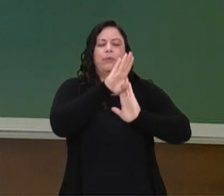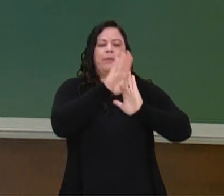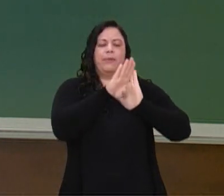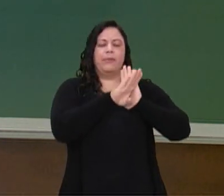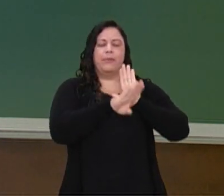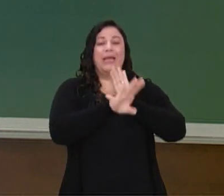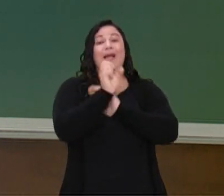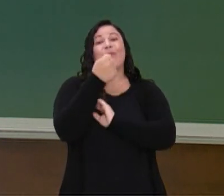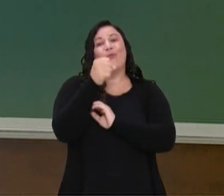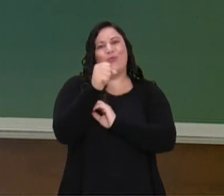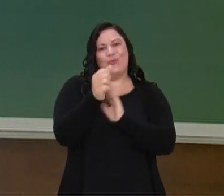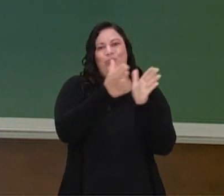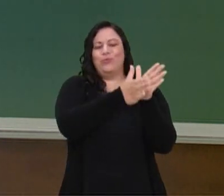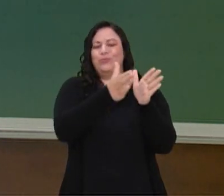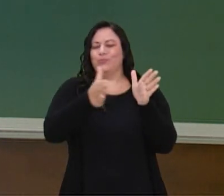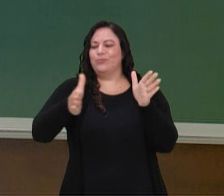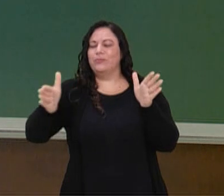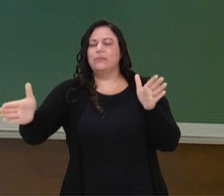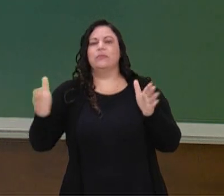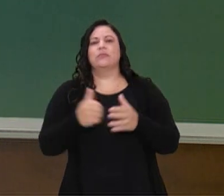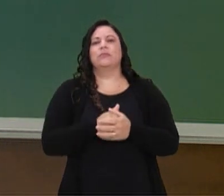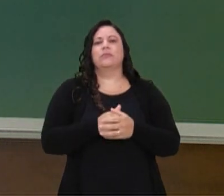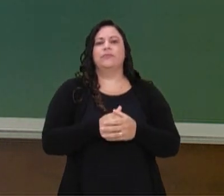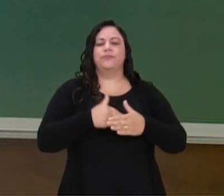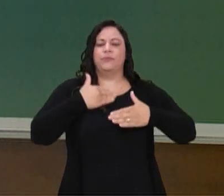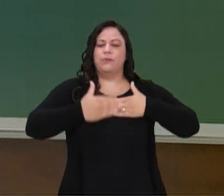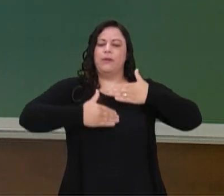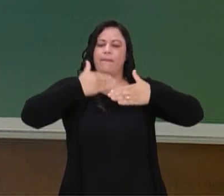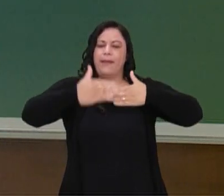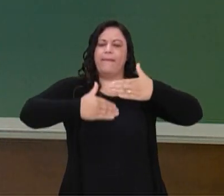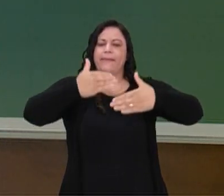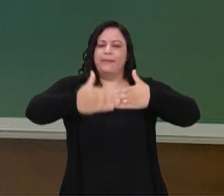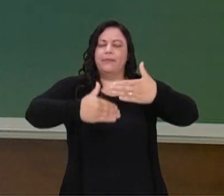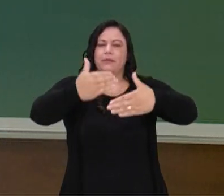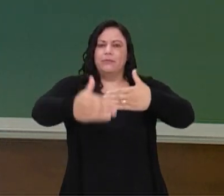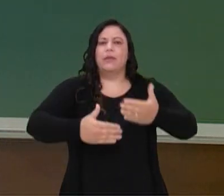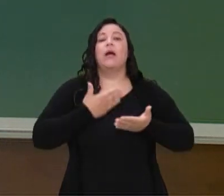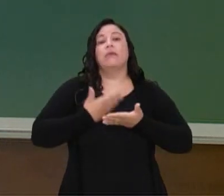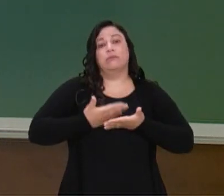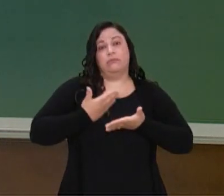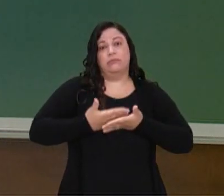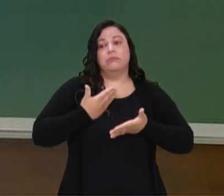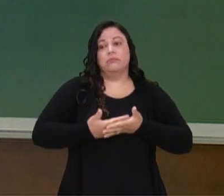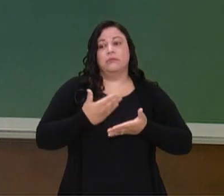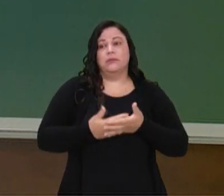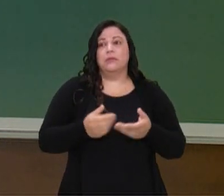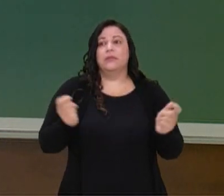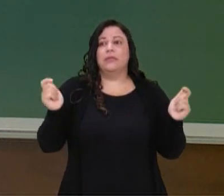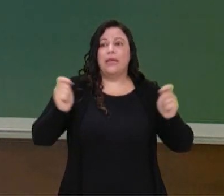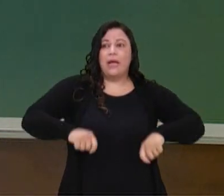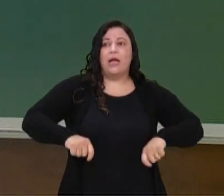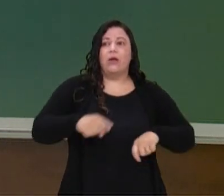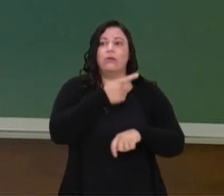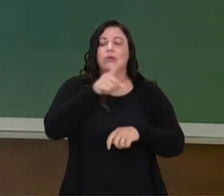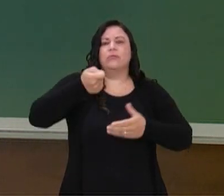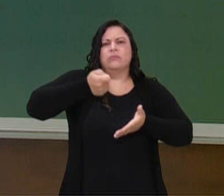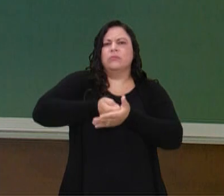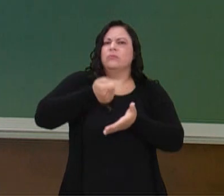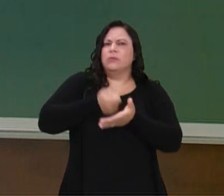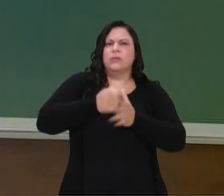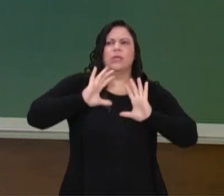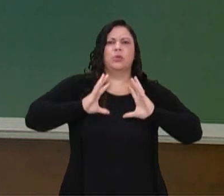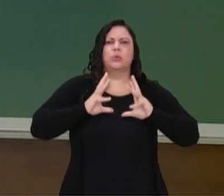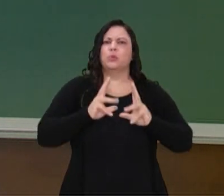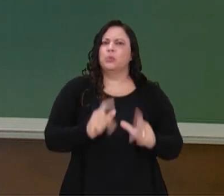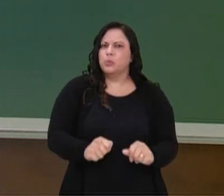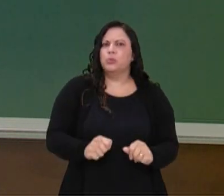é como se fosse uma sequência de uma aula. Então, a aula não há obrigatoriedade de ter tudo